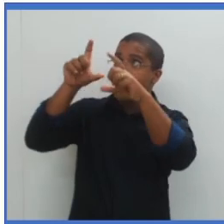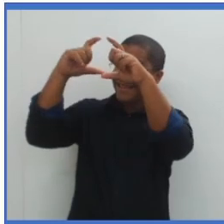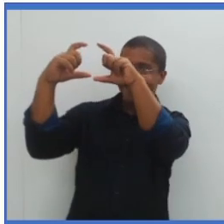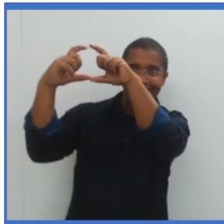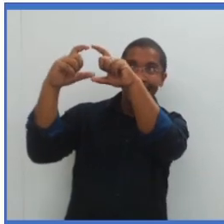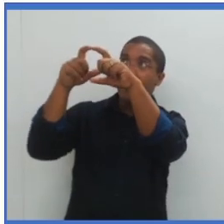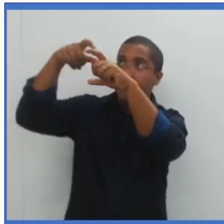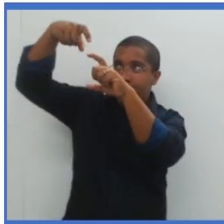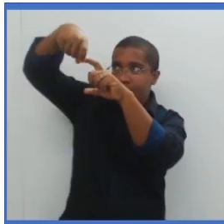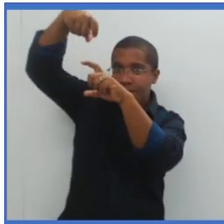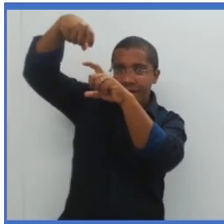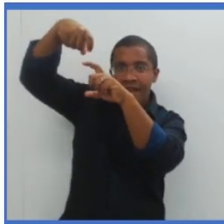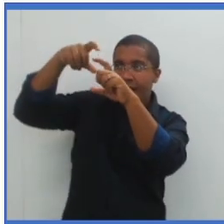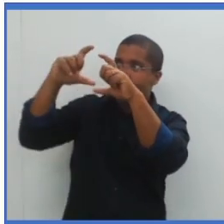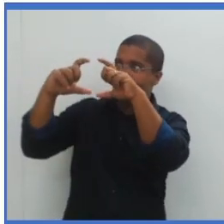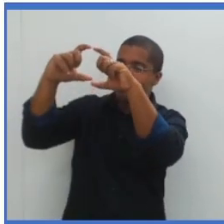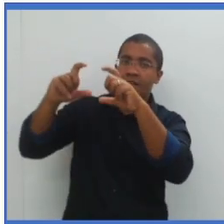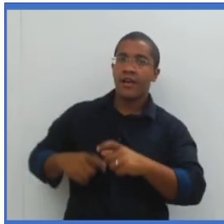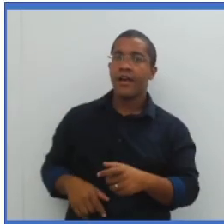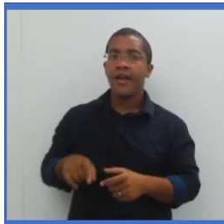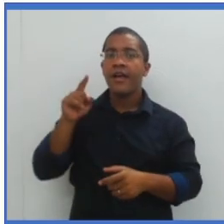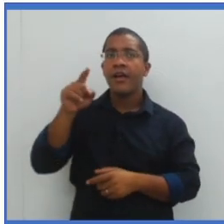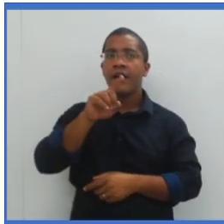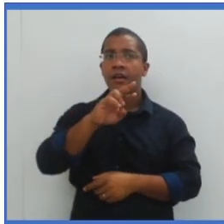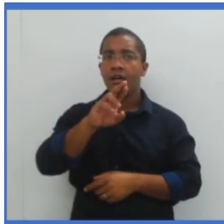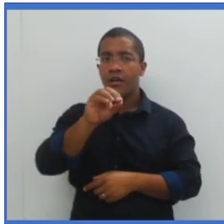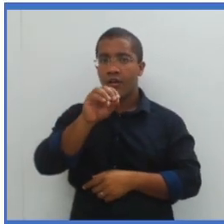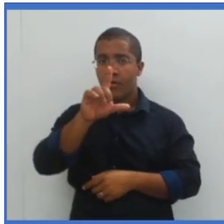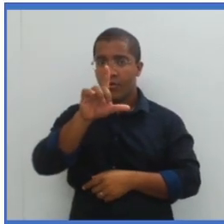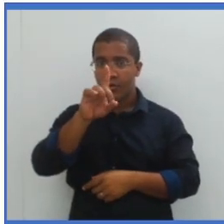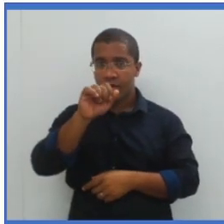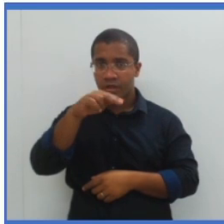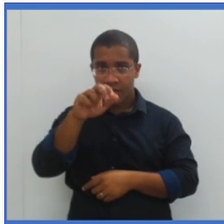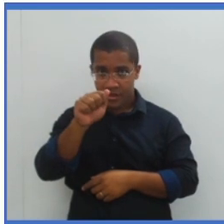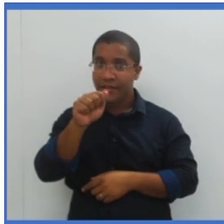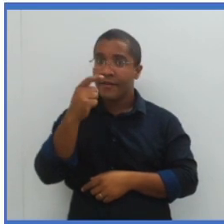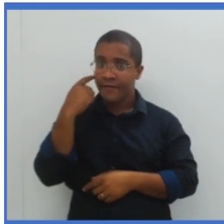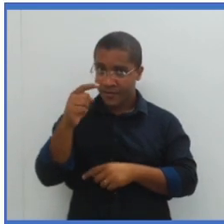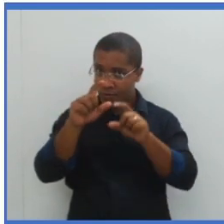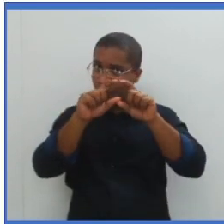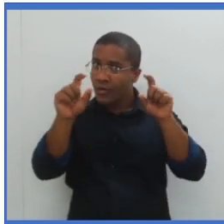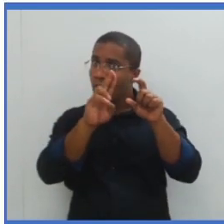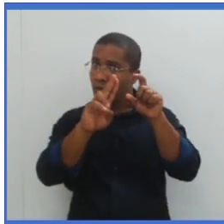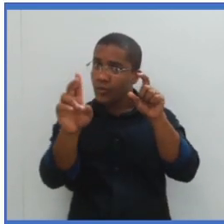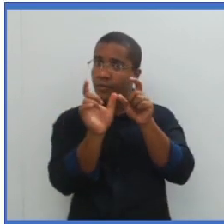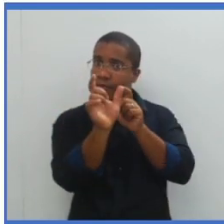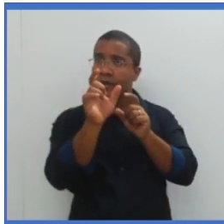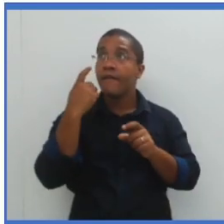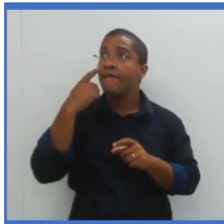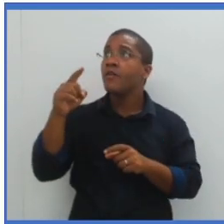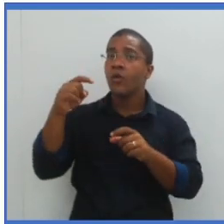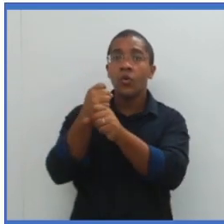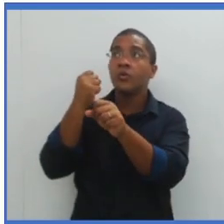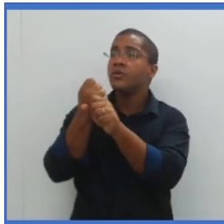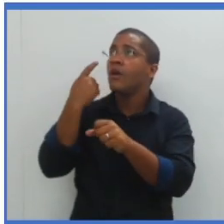rodinha lá em cima, que é a roldana, não é rodinha. Por isso, a aula aprendam. Quando vê numa